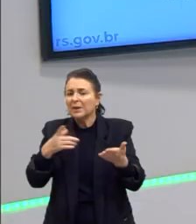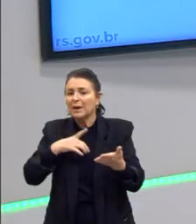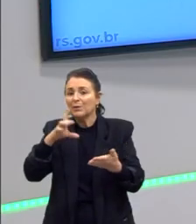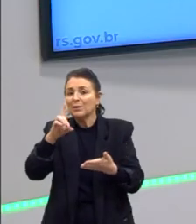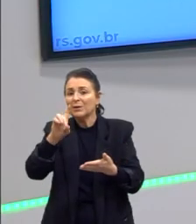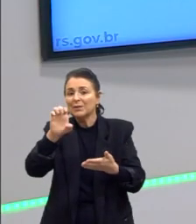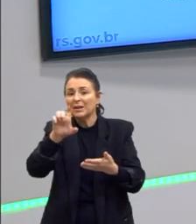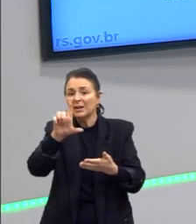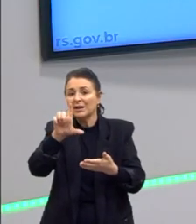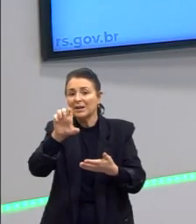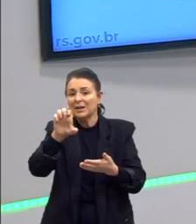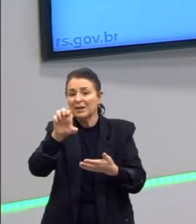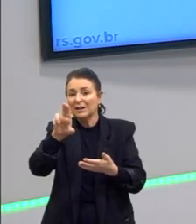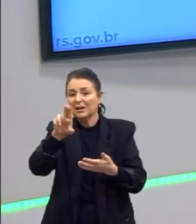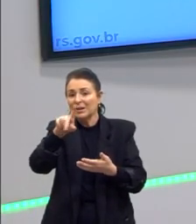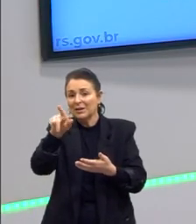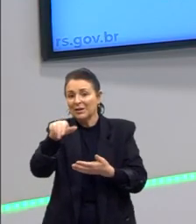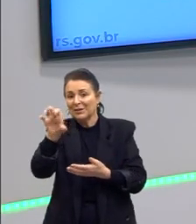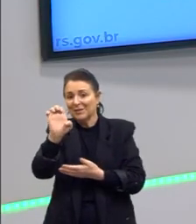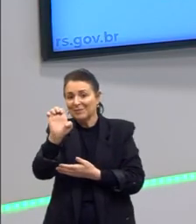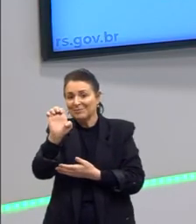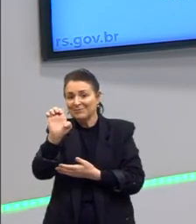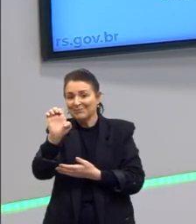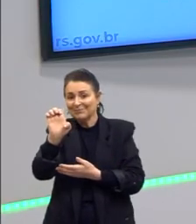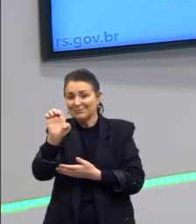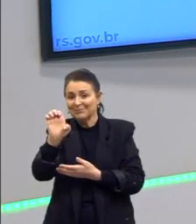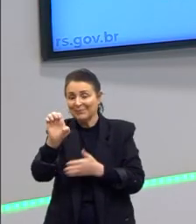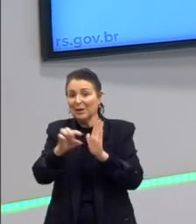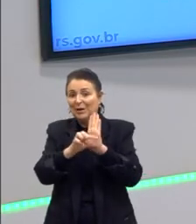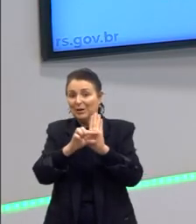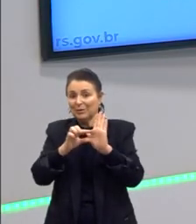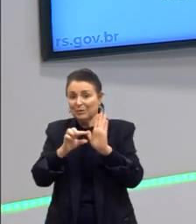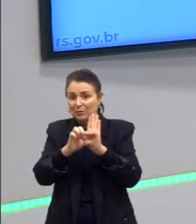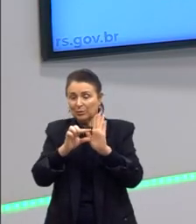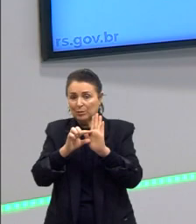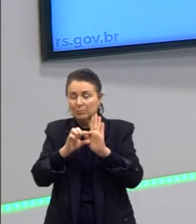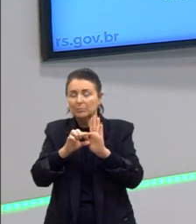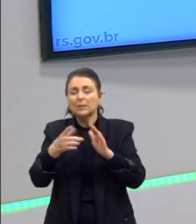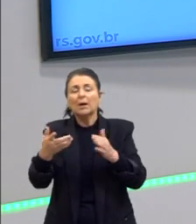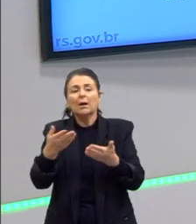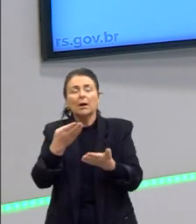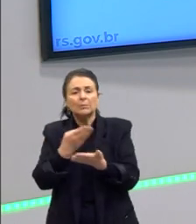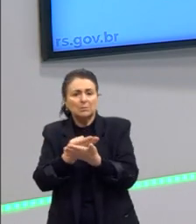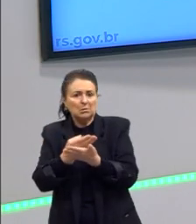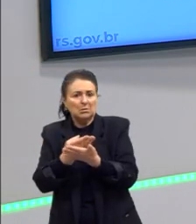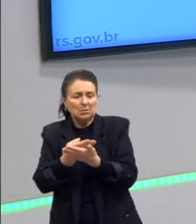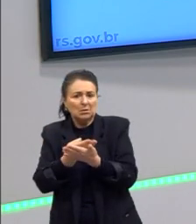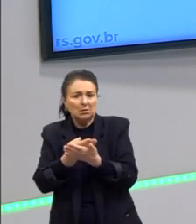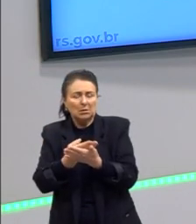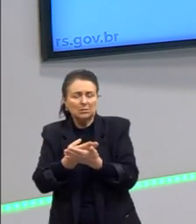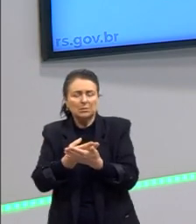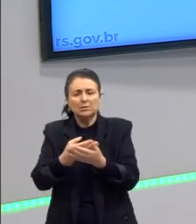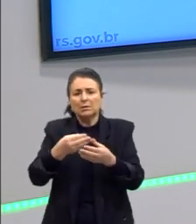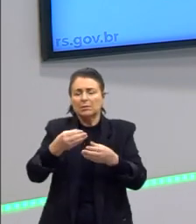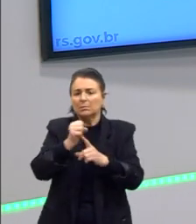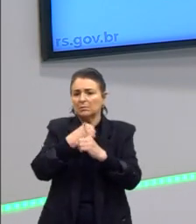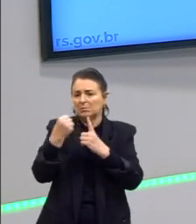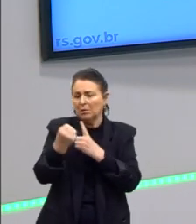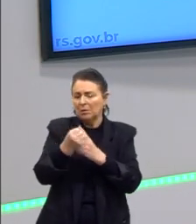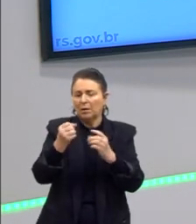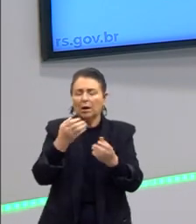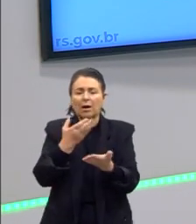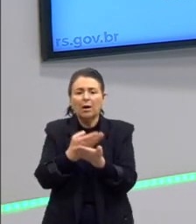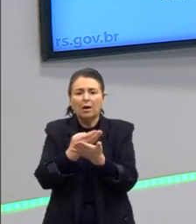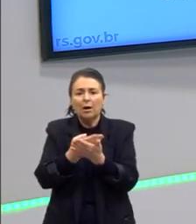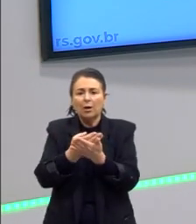traz isso. Hoje a sociedade, ela está mais flexível. Por exemplo, as aulas, muitas aulas online, essa